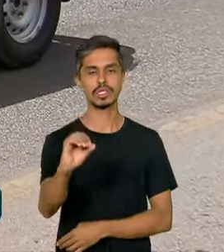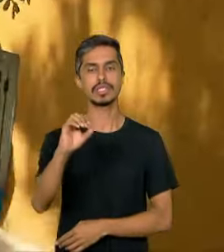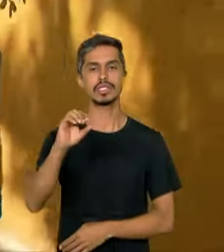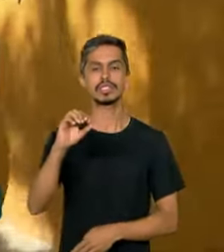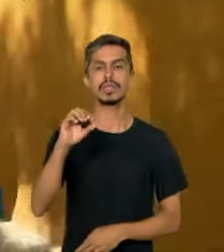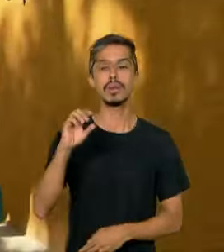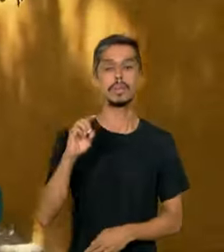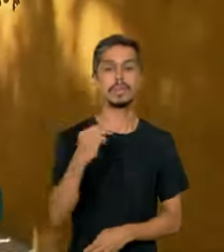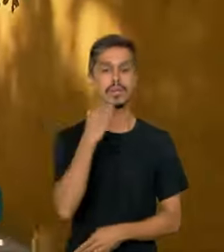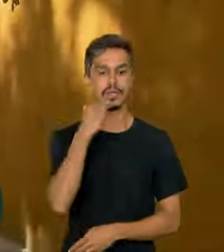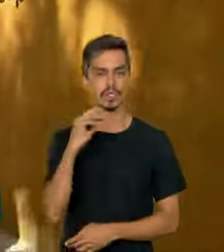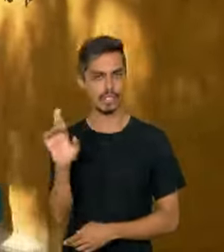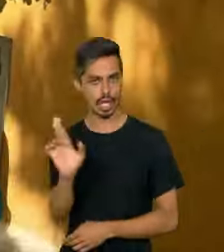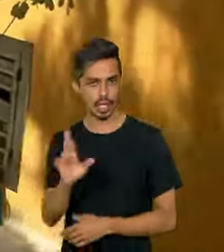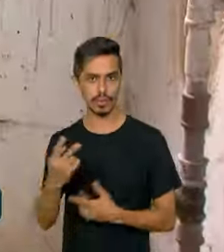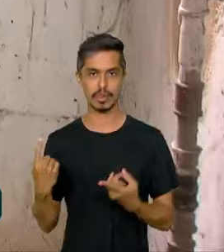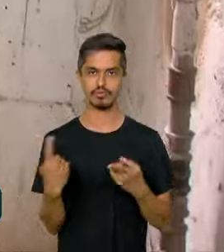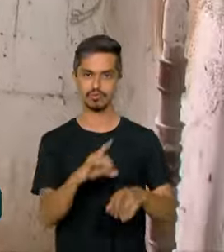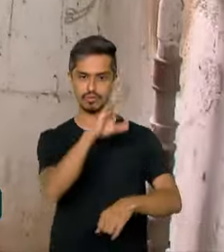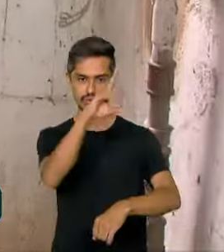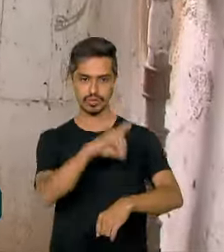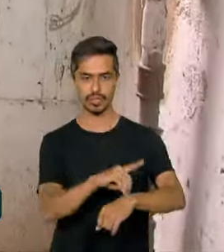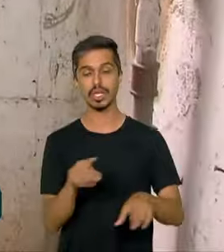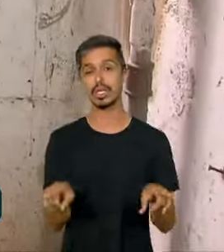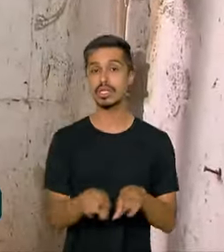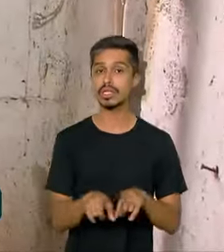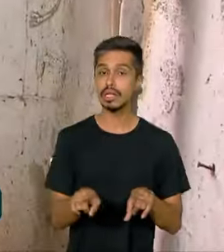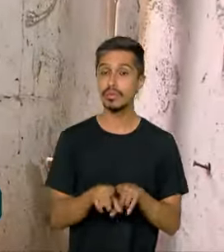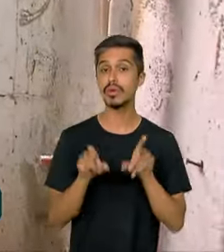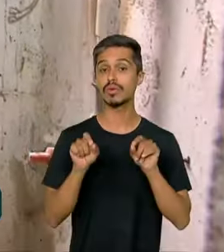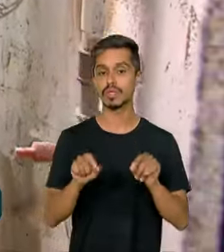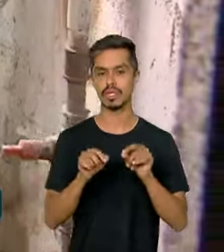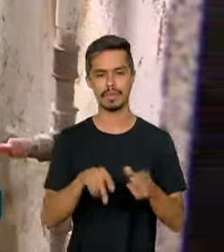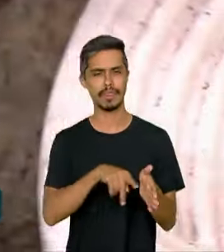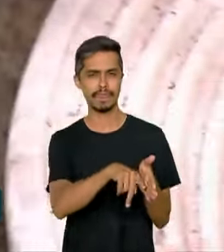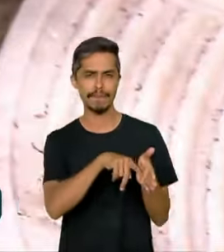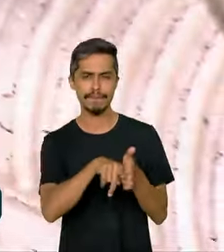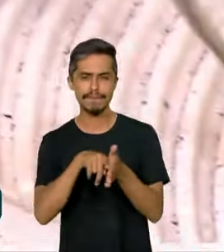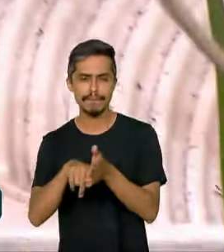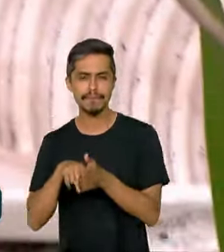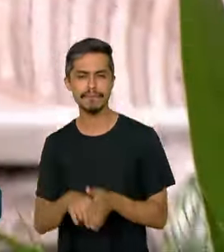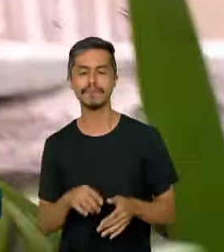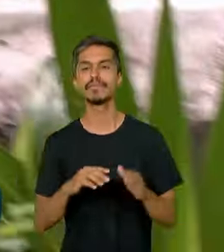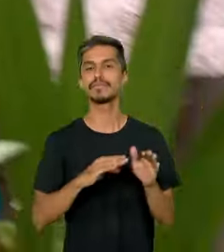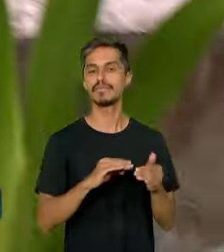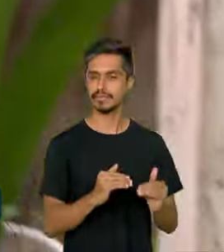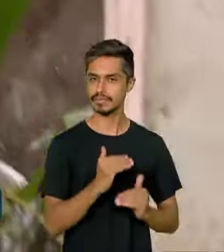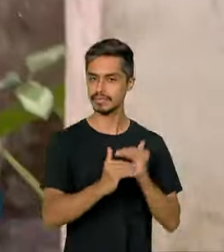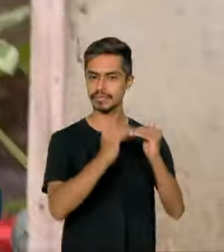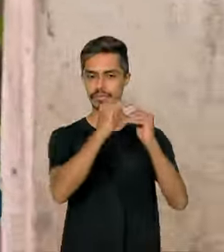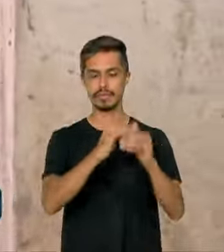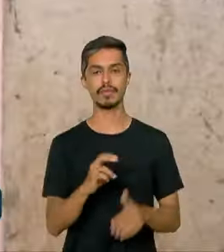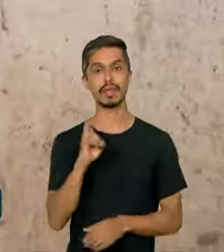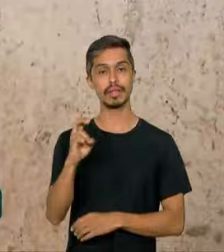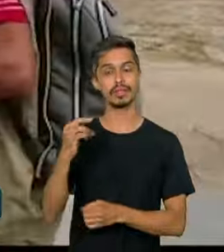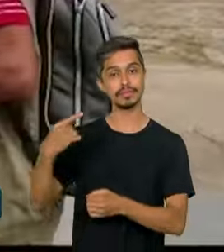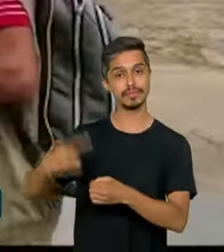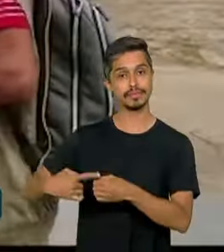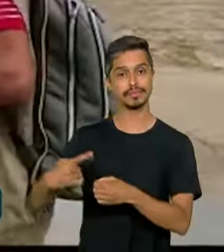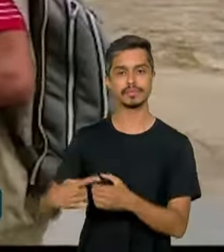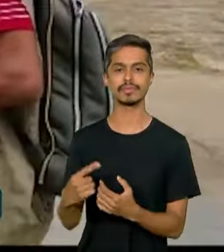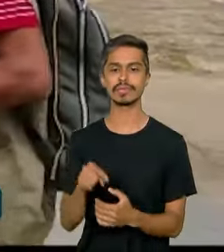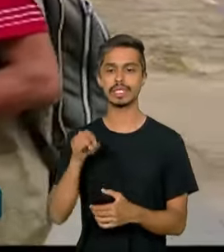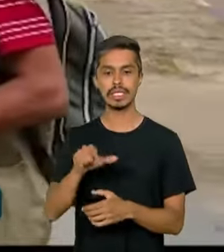para o enfrentamento da dengue. E não é só isso. As pesquisas também avançam. Em cinco cidades